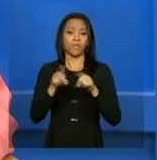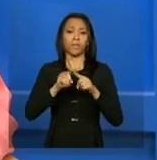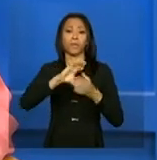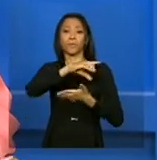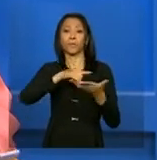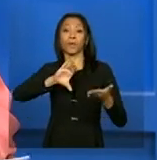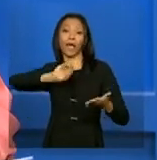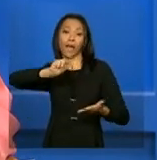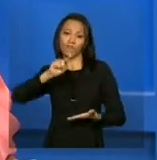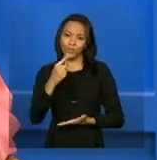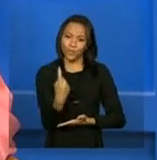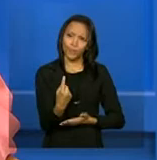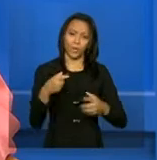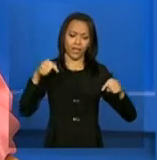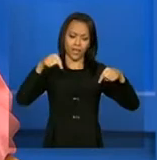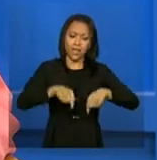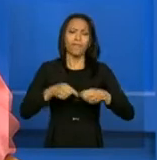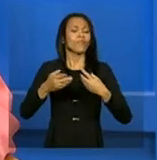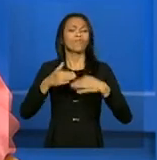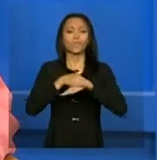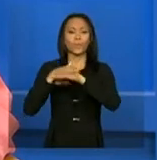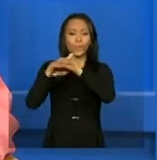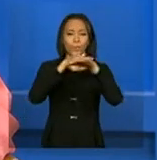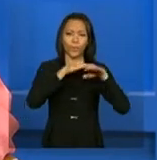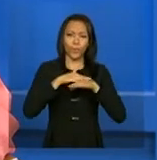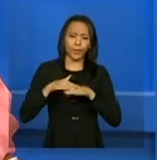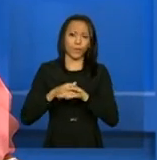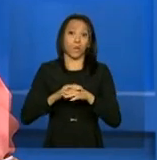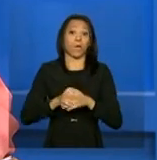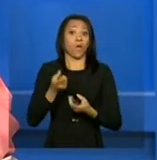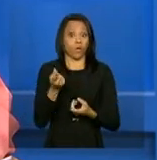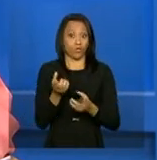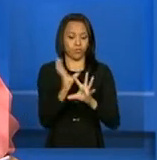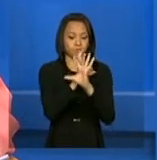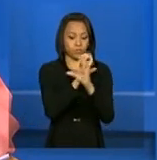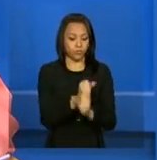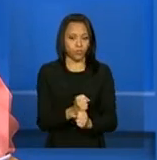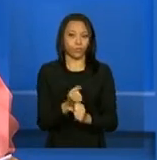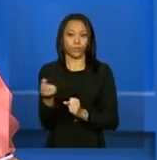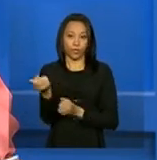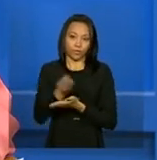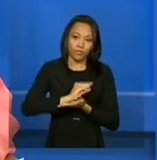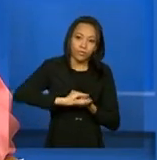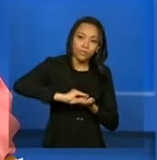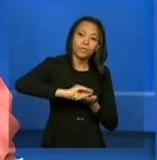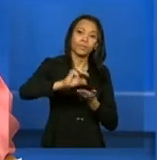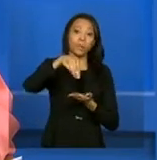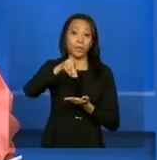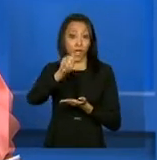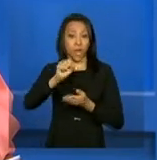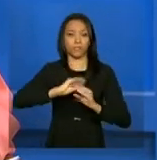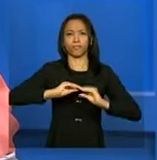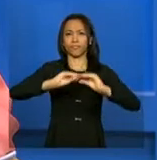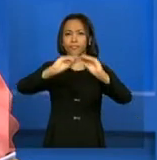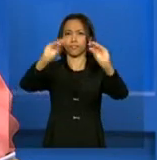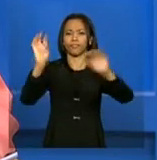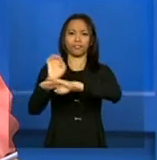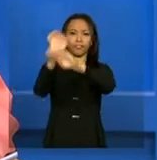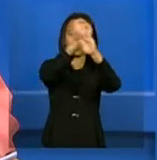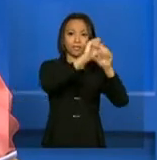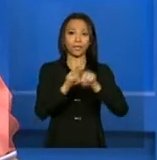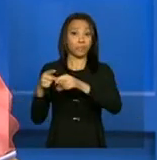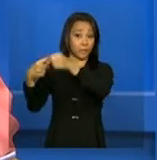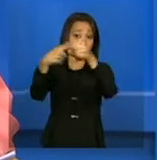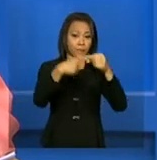falaremos da prestação de contas dos recursos repassados pelo MDS para municípios e estados. Recentemente, uma